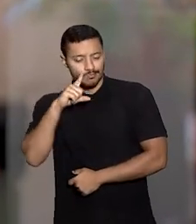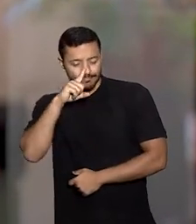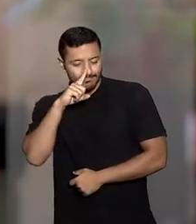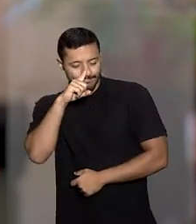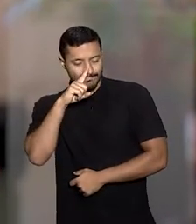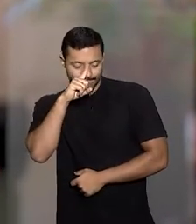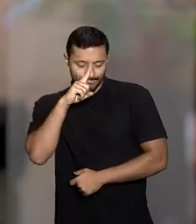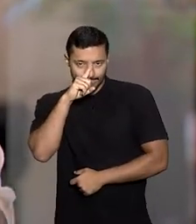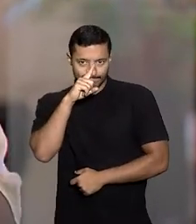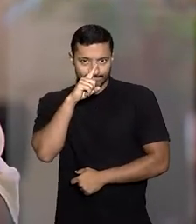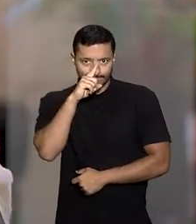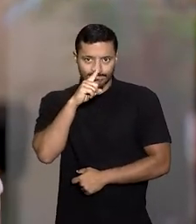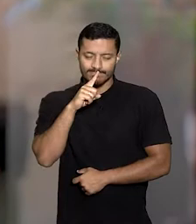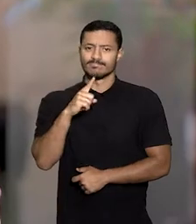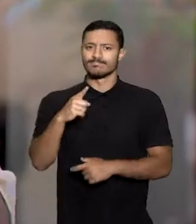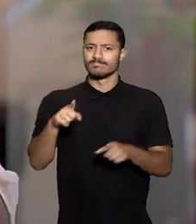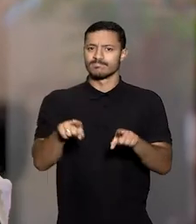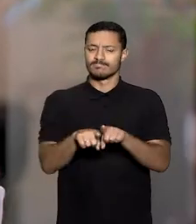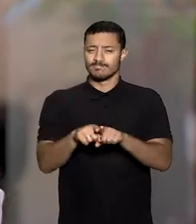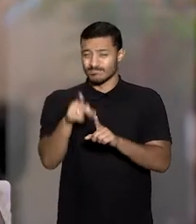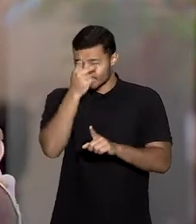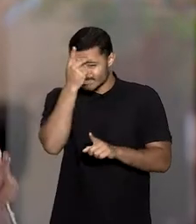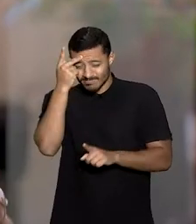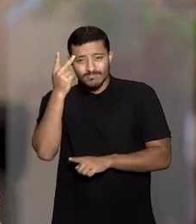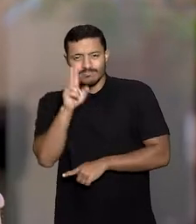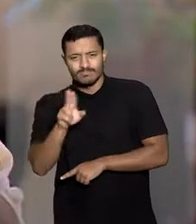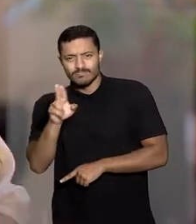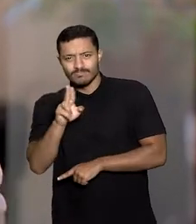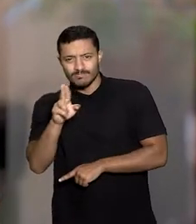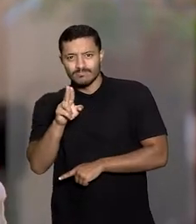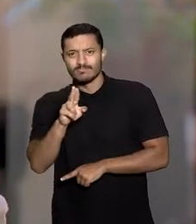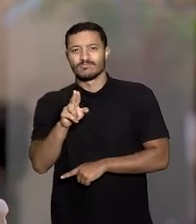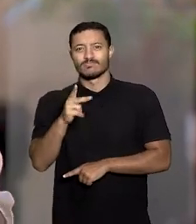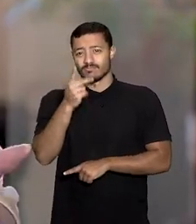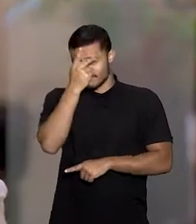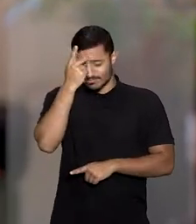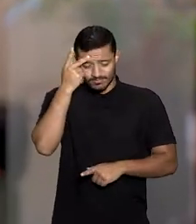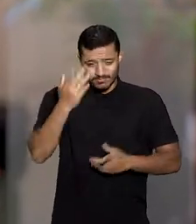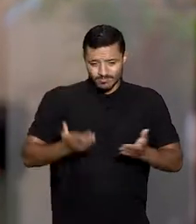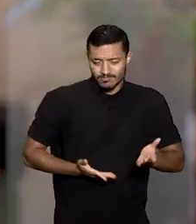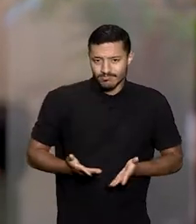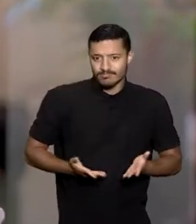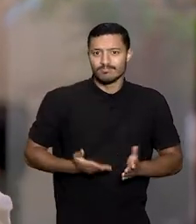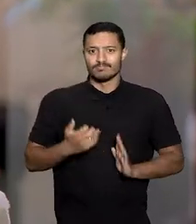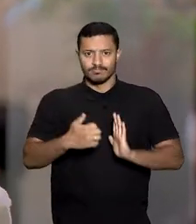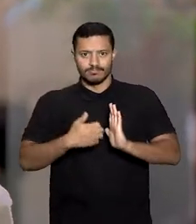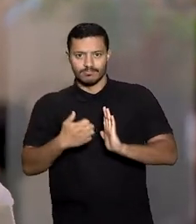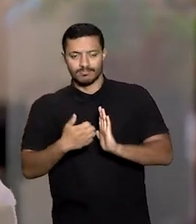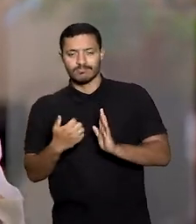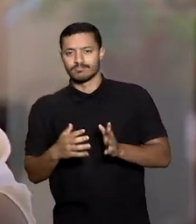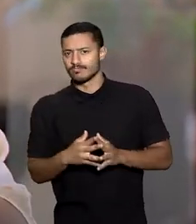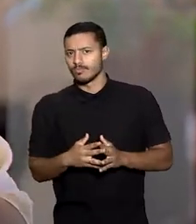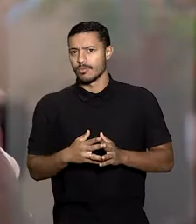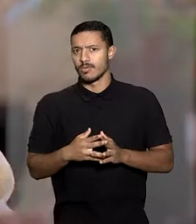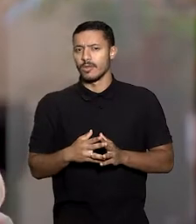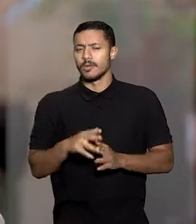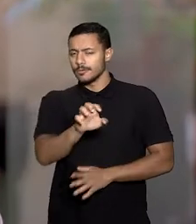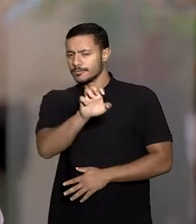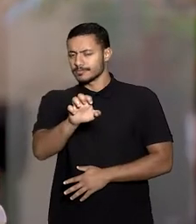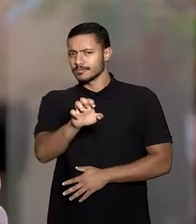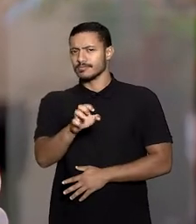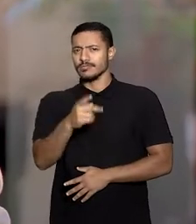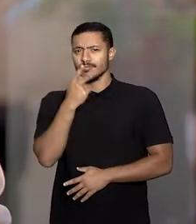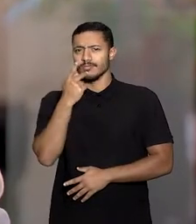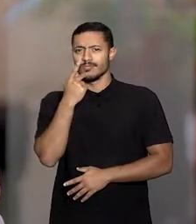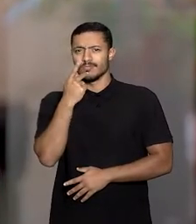integridade física e patrimonial dos usuários, empregados da empresa e de terceiros. O município declarou a